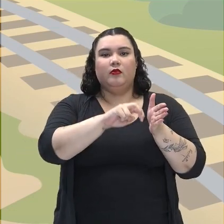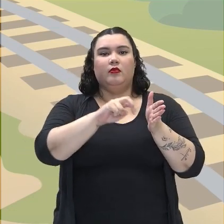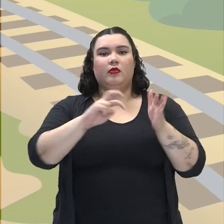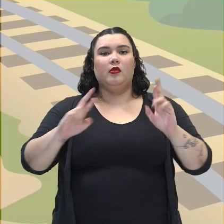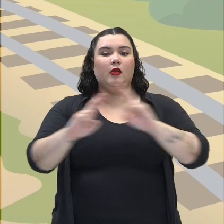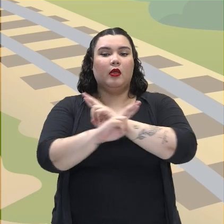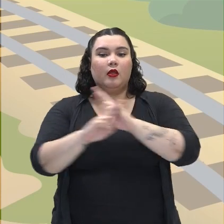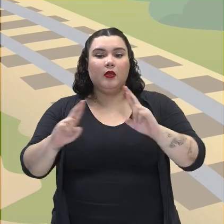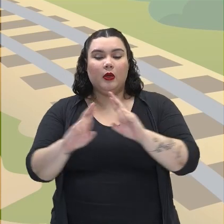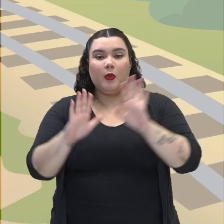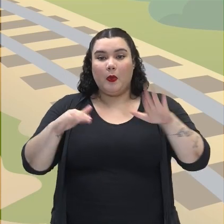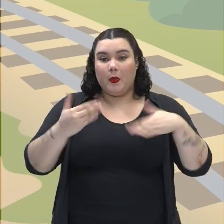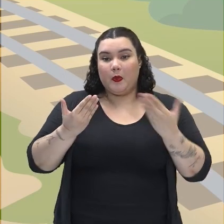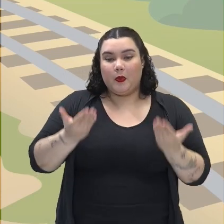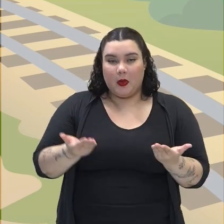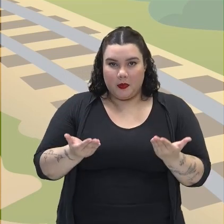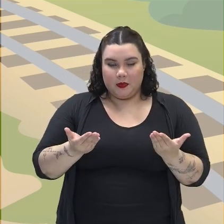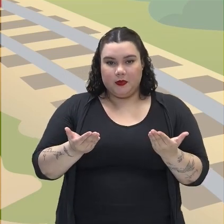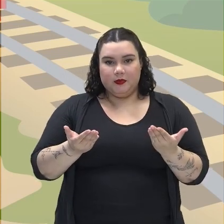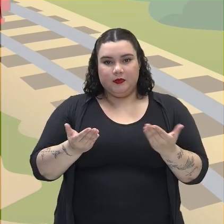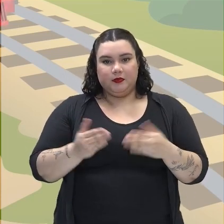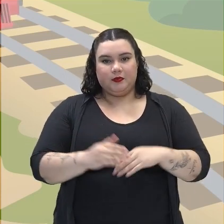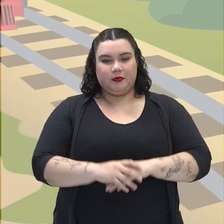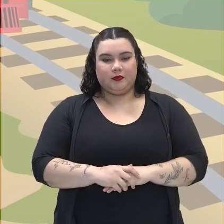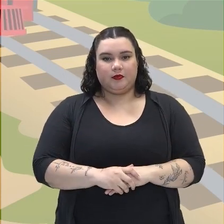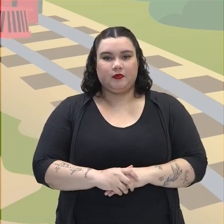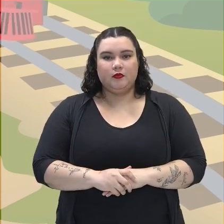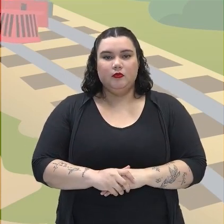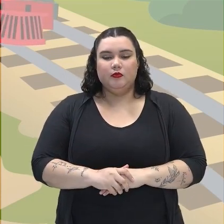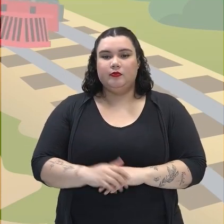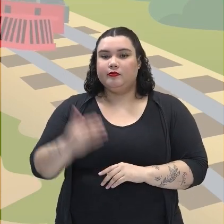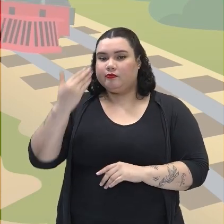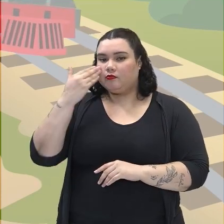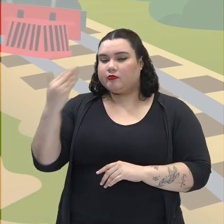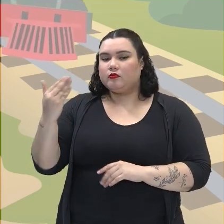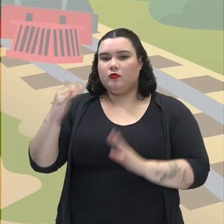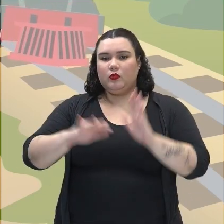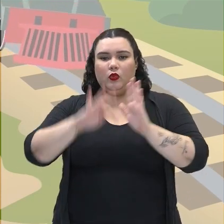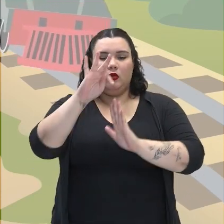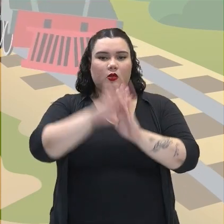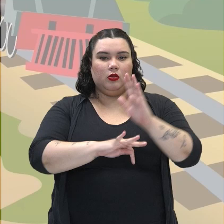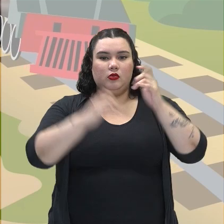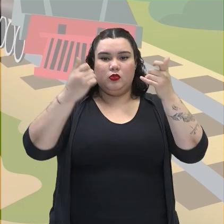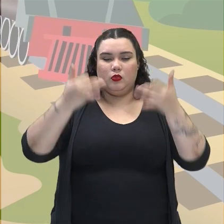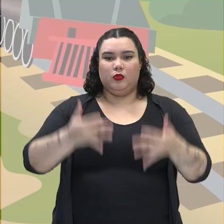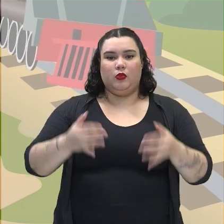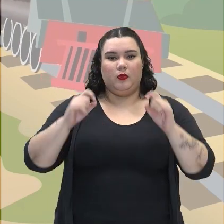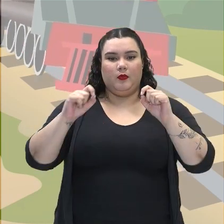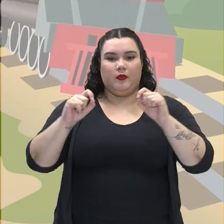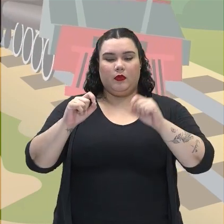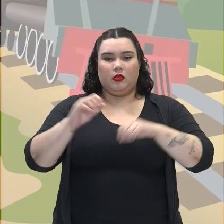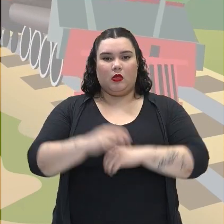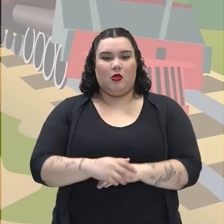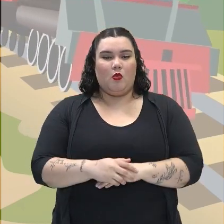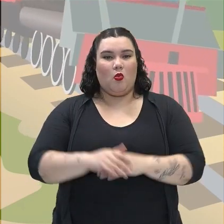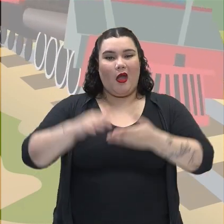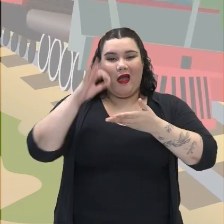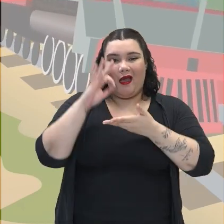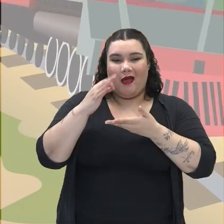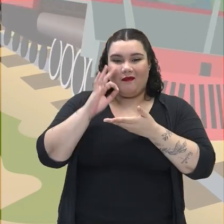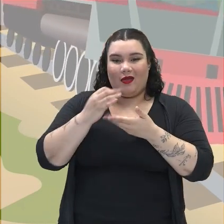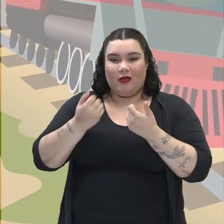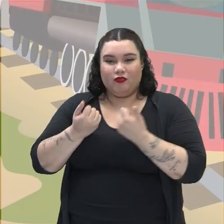Perdão, rodovias não, as ferrovias. A gente verificou no nosso texto que nós vimos que os cafezais estimularam